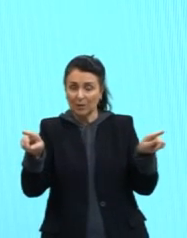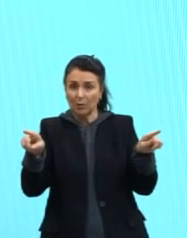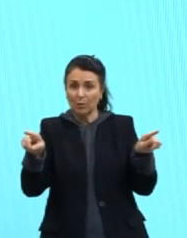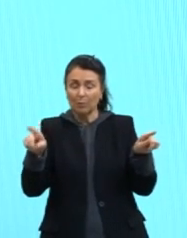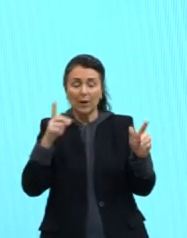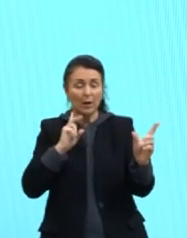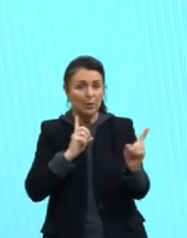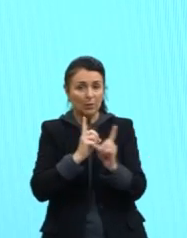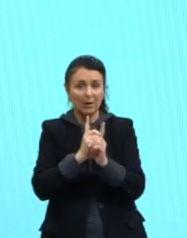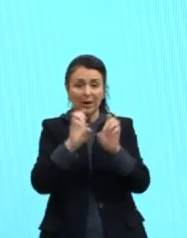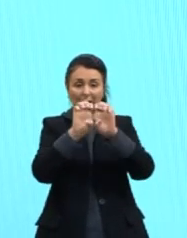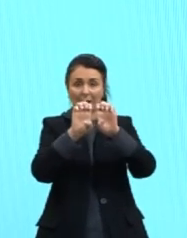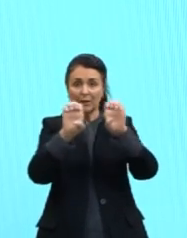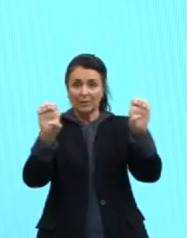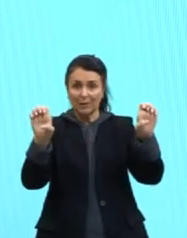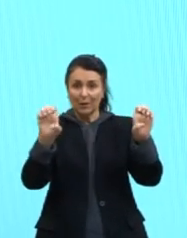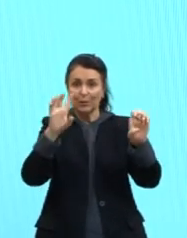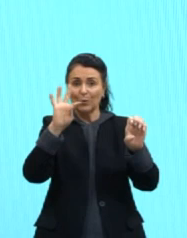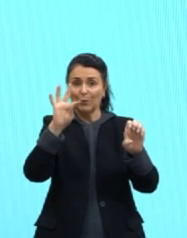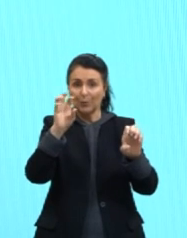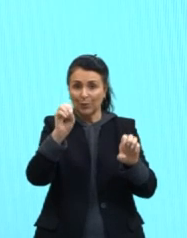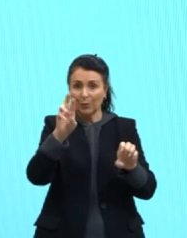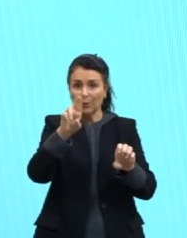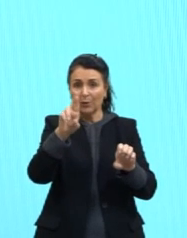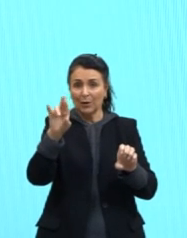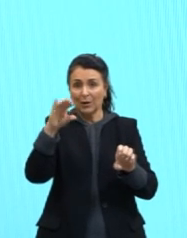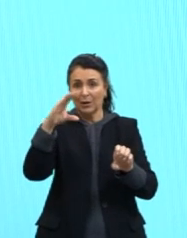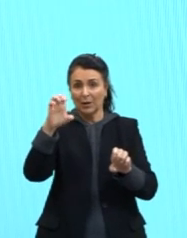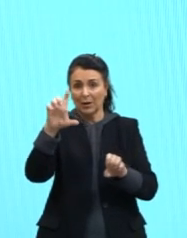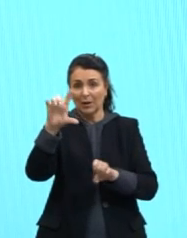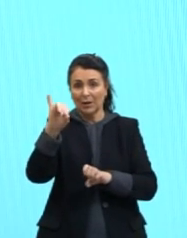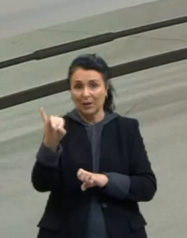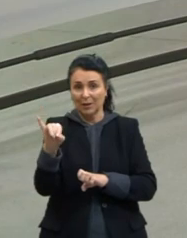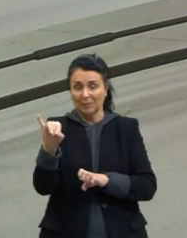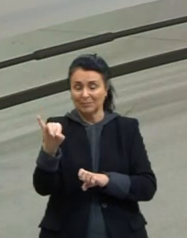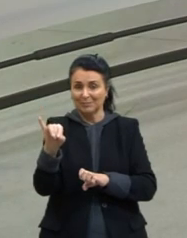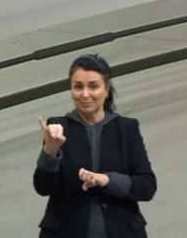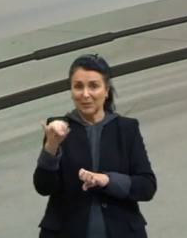de Torricelli, tá? Então, recomendo vocês assistirem. bem simples, tá?